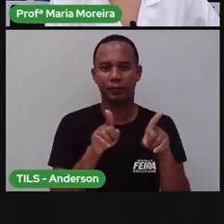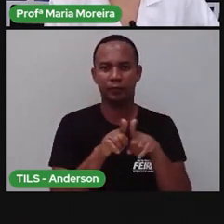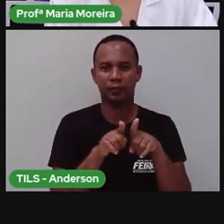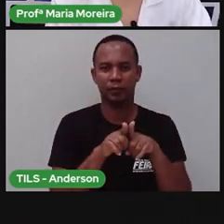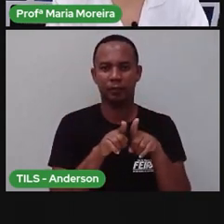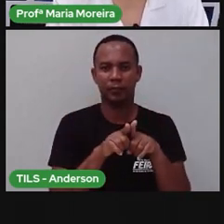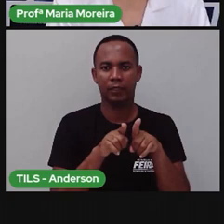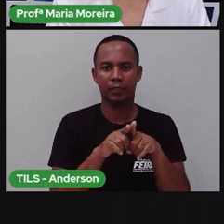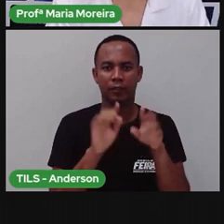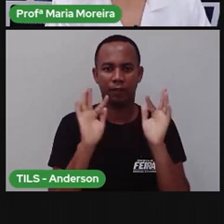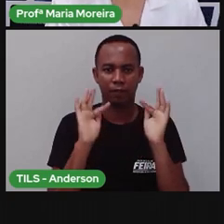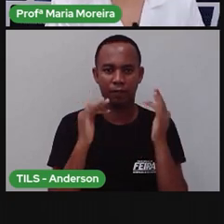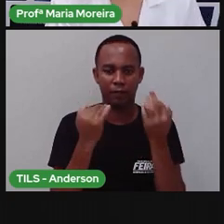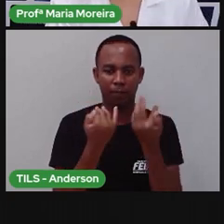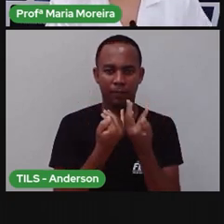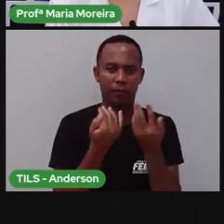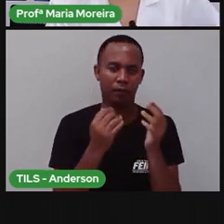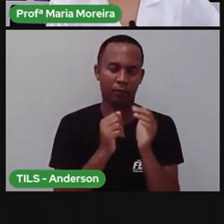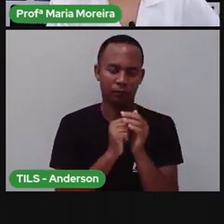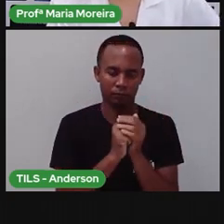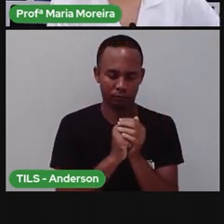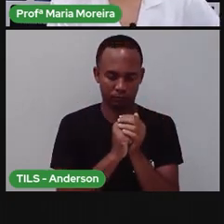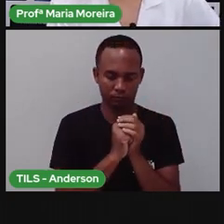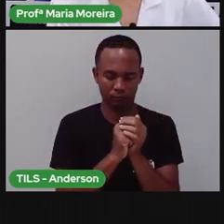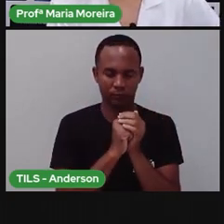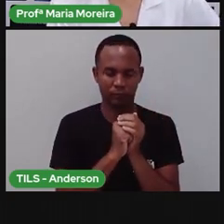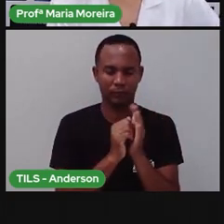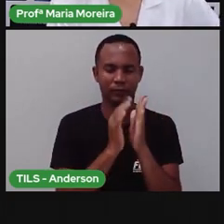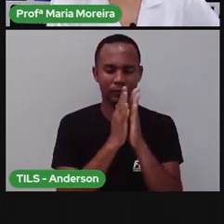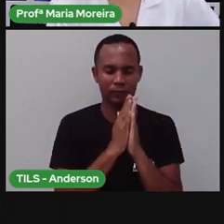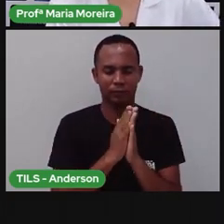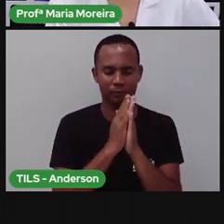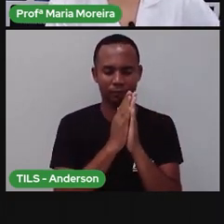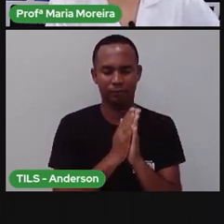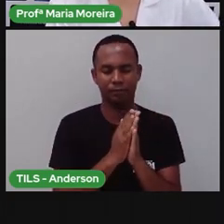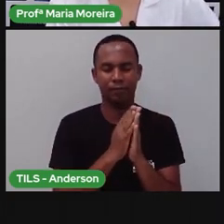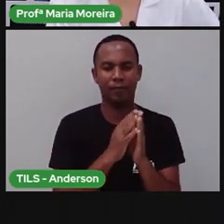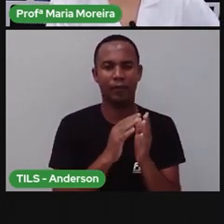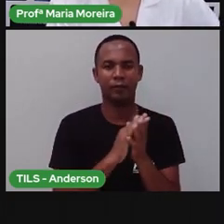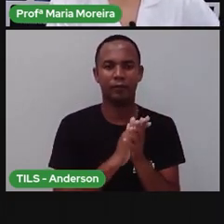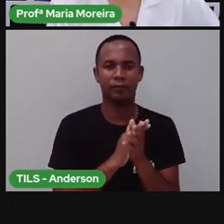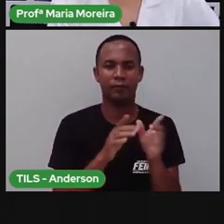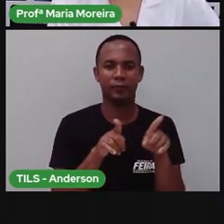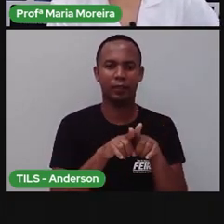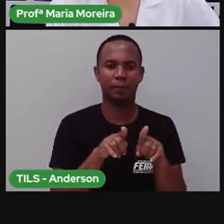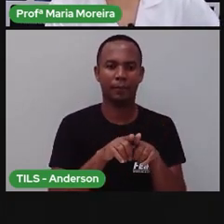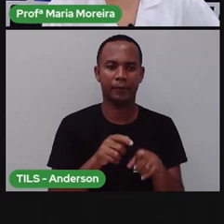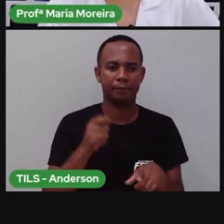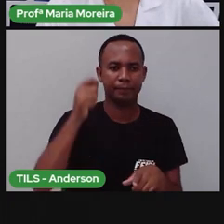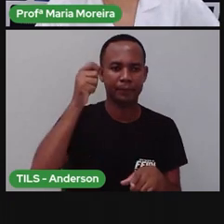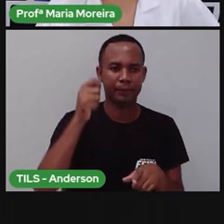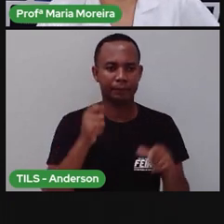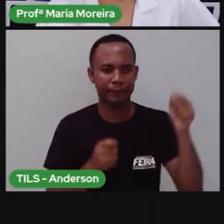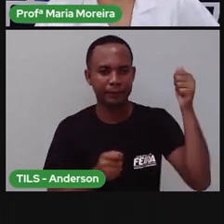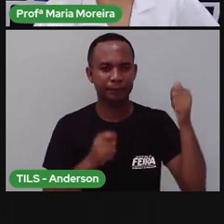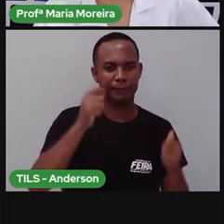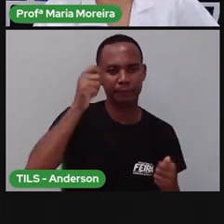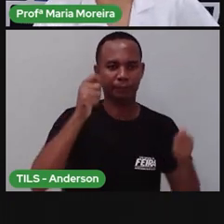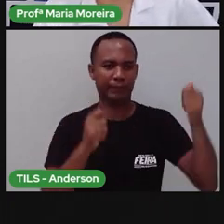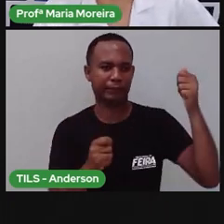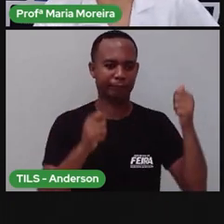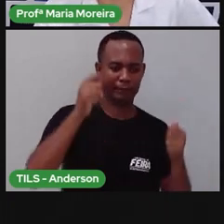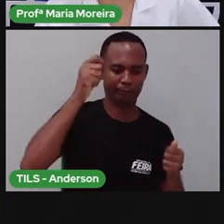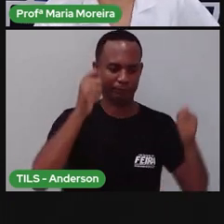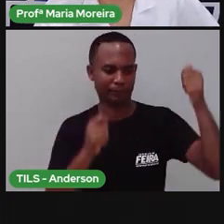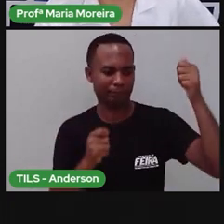E aí, tem crianças em oração com a mãe. O frevo, tá? Que é a dança frevo,